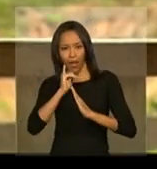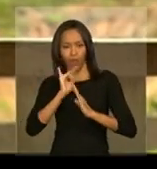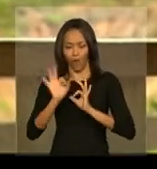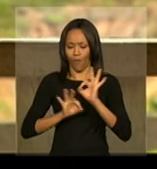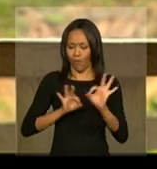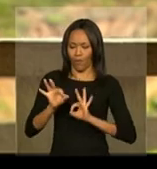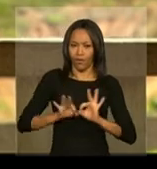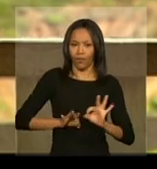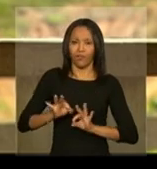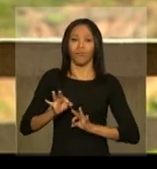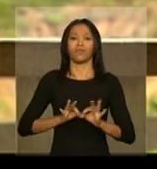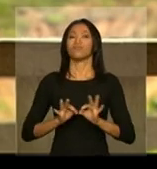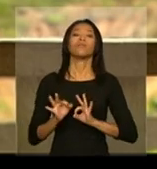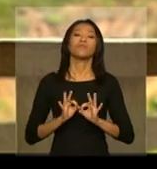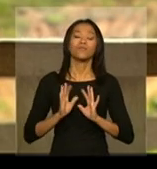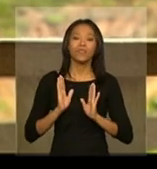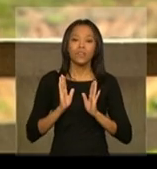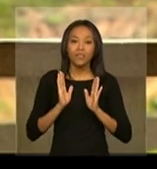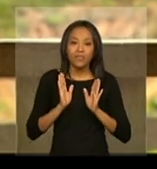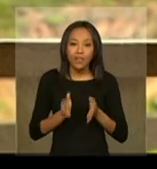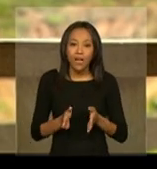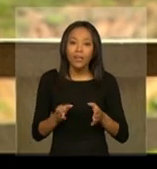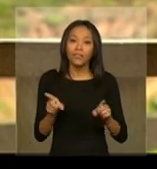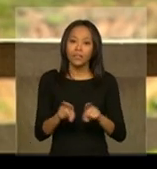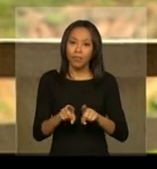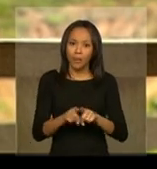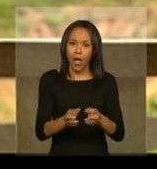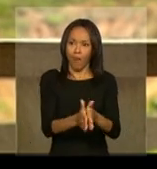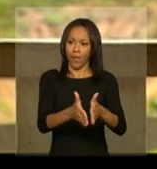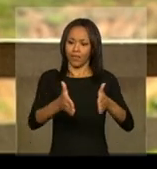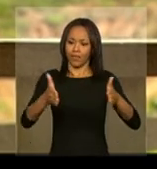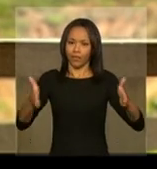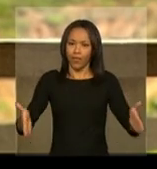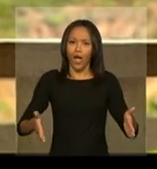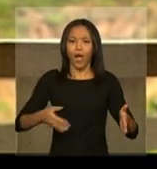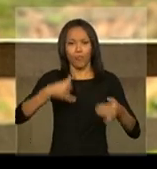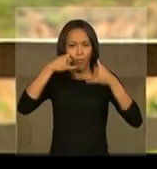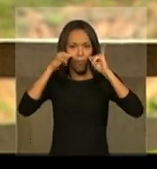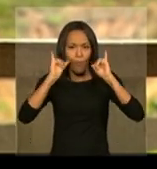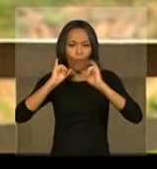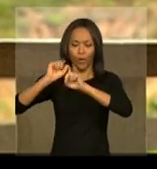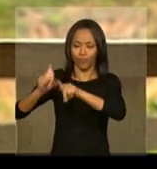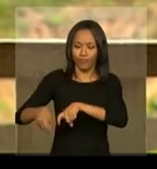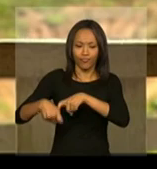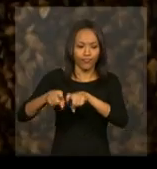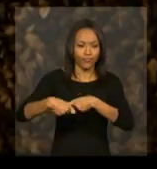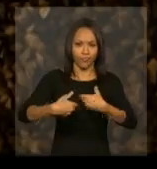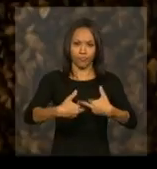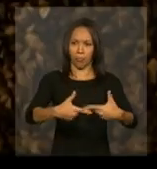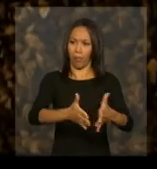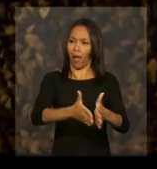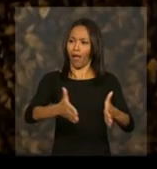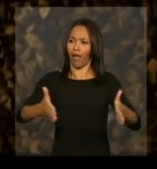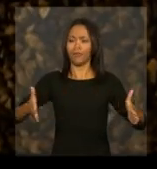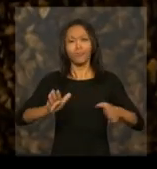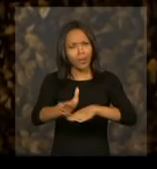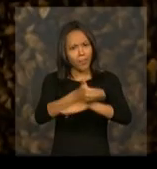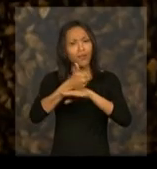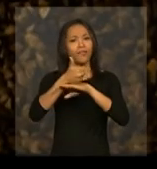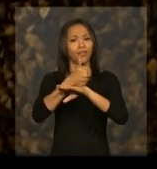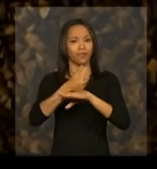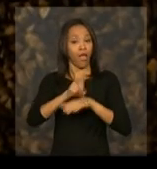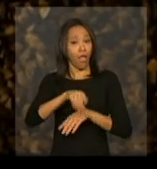tudo, aumentou o marro-pasto, criou um gadozinho, está tudo melhorando. É muito importante,